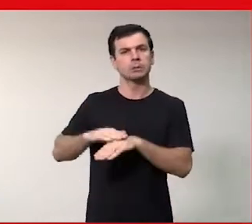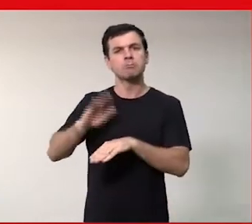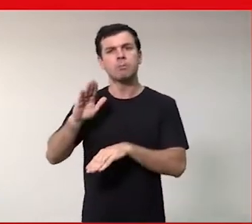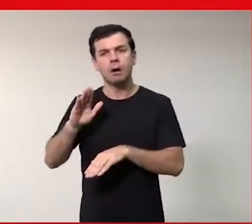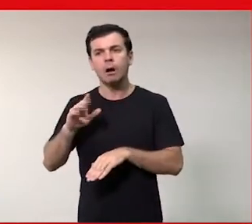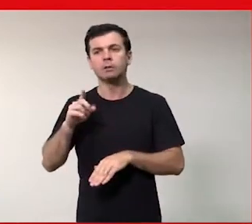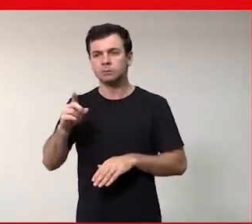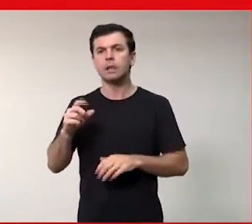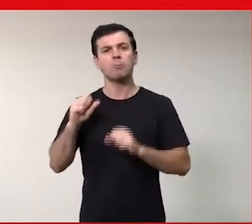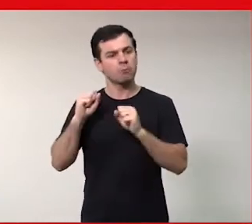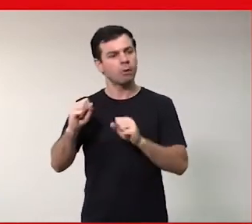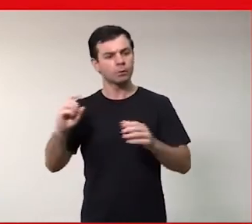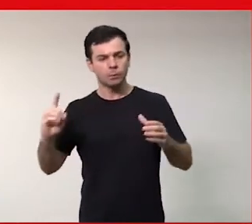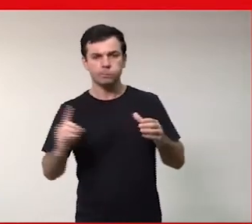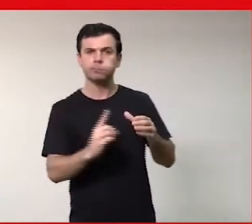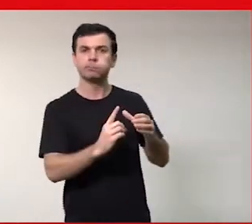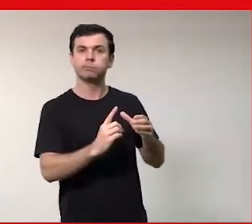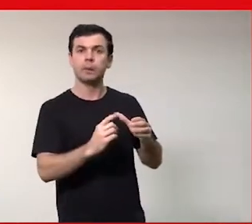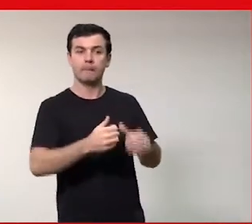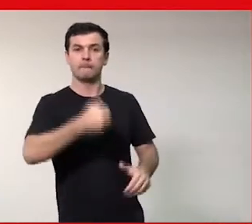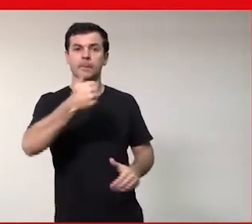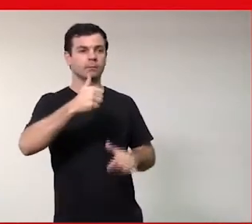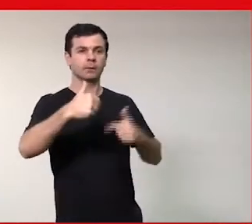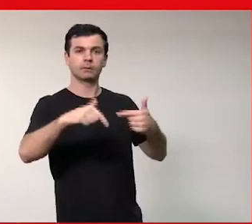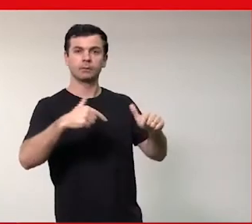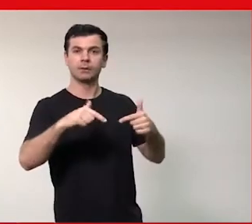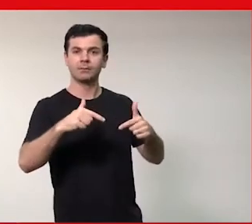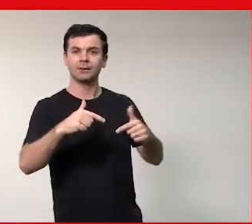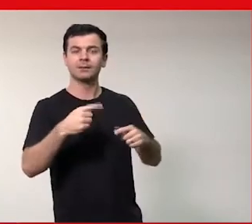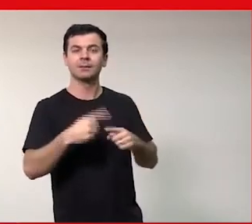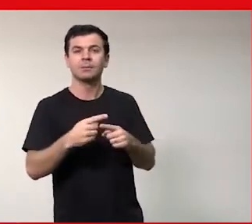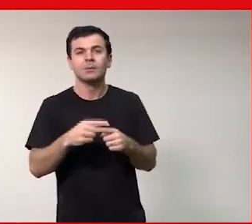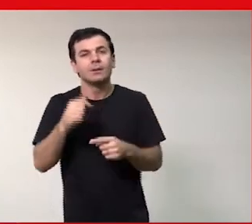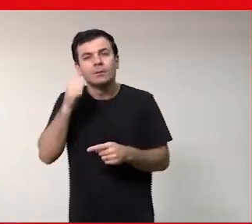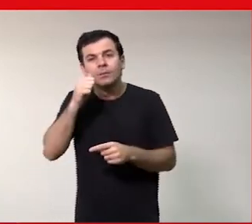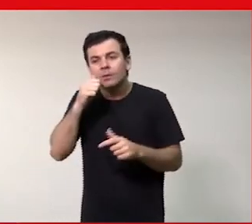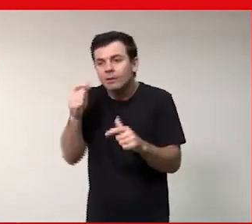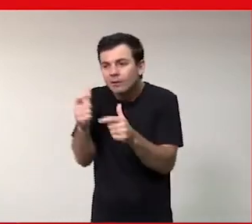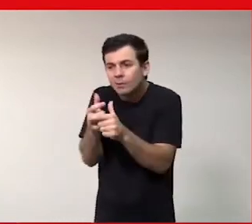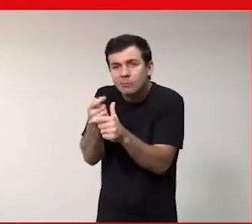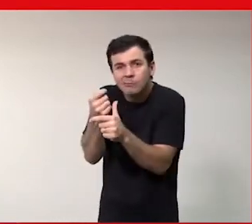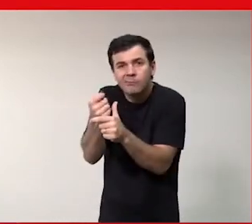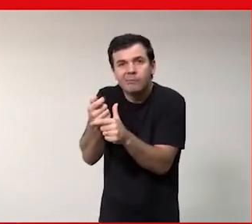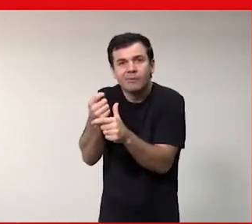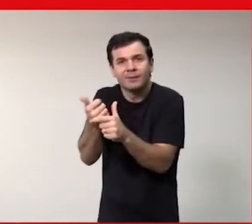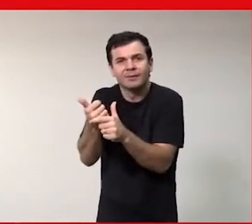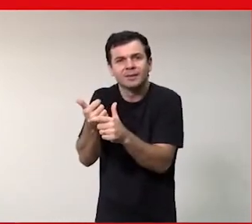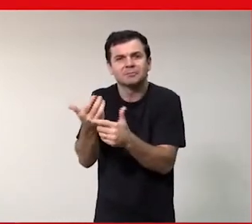vantagem competitiva. Por quê? Porque existem muito poucas que continuaram. E por quê?